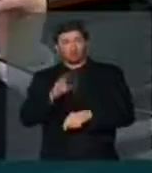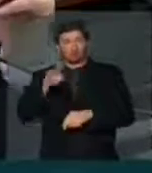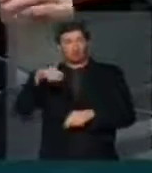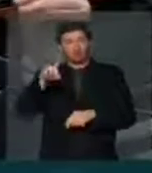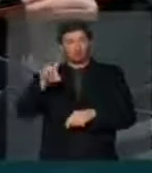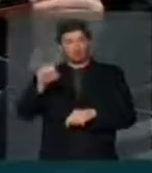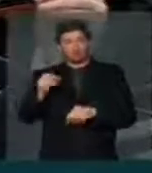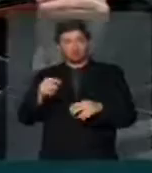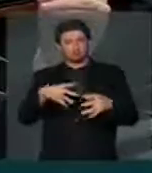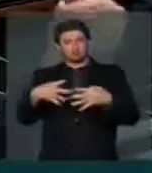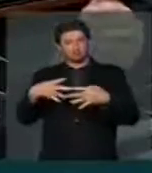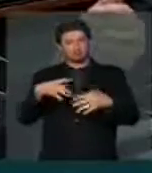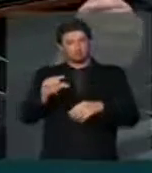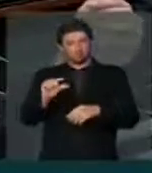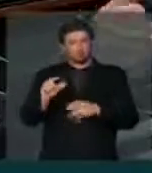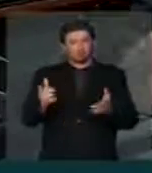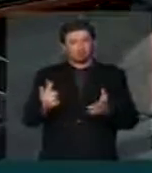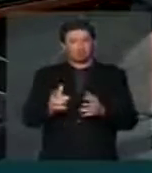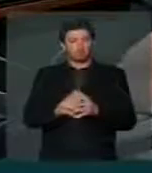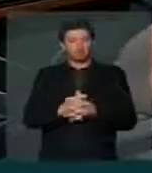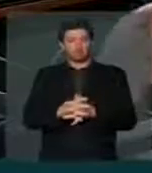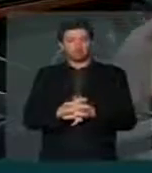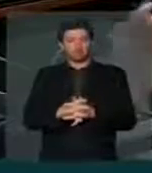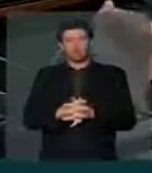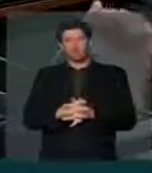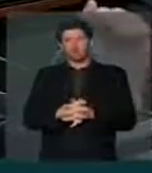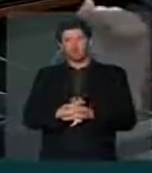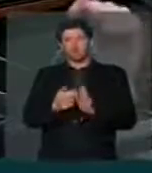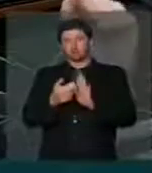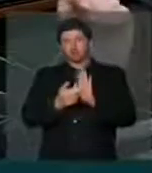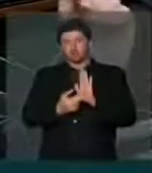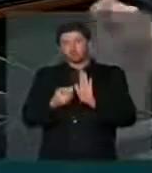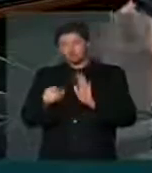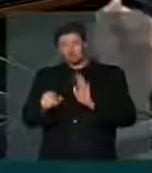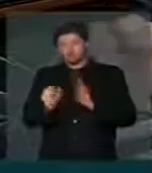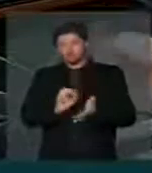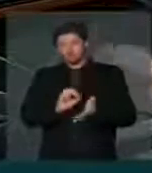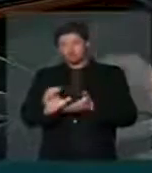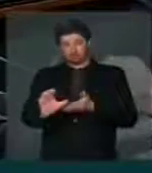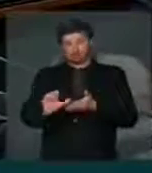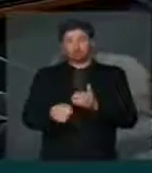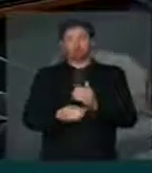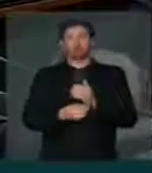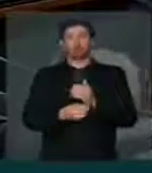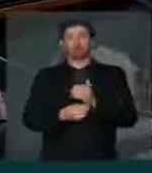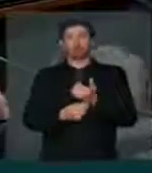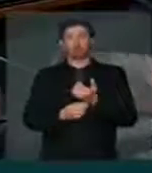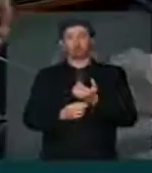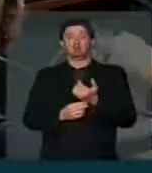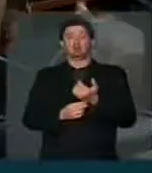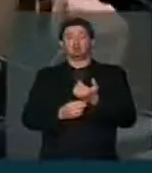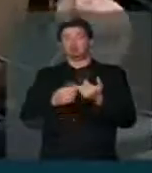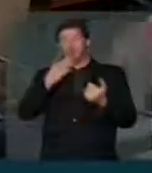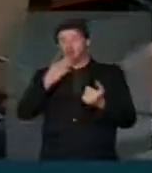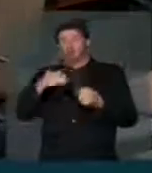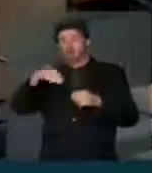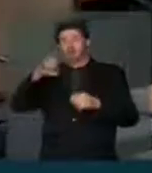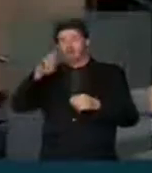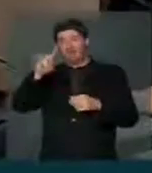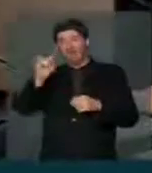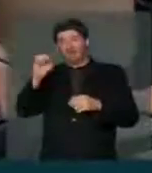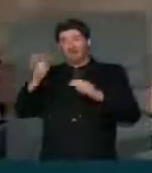flexibilizar um pouco mais a condição de financiamento para as médias empresas, em especial